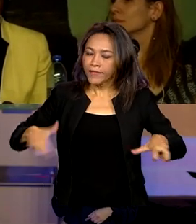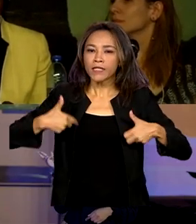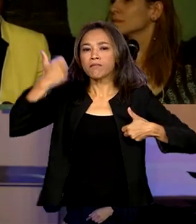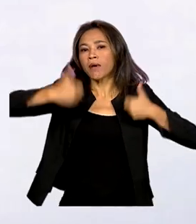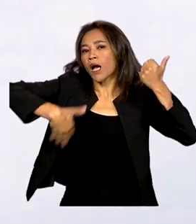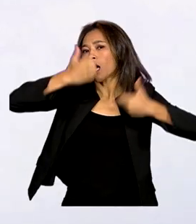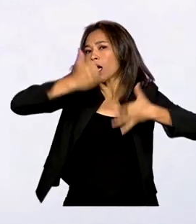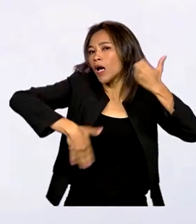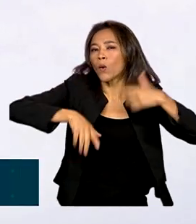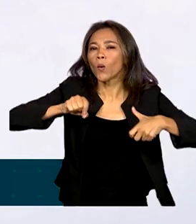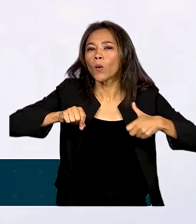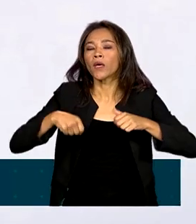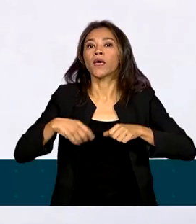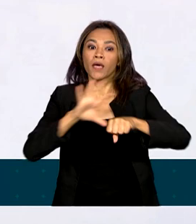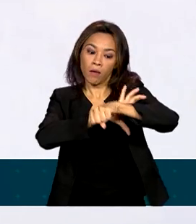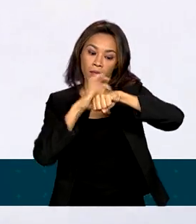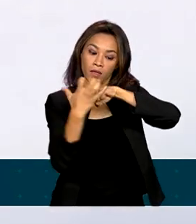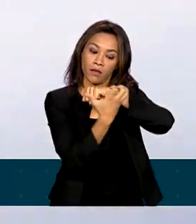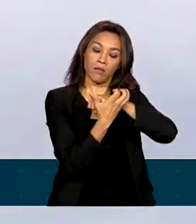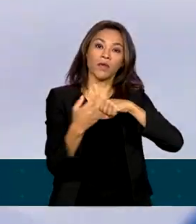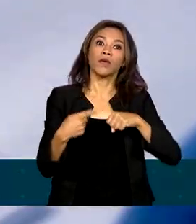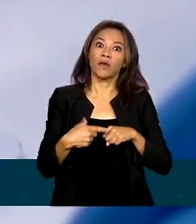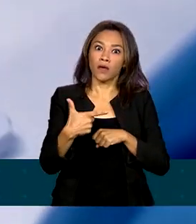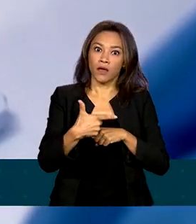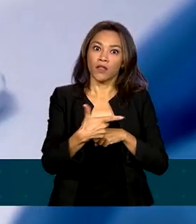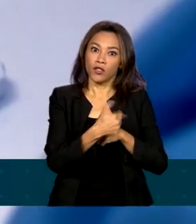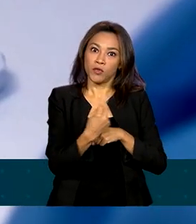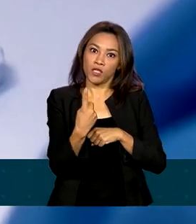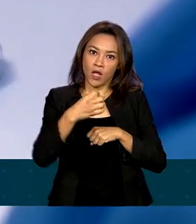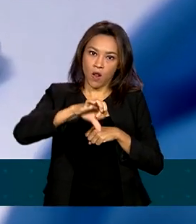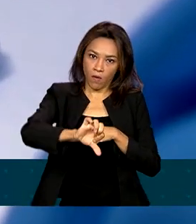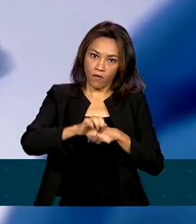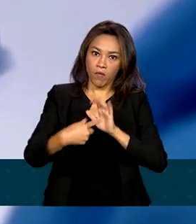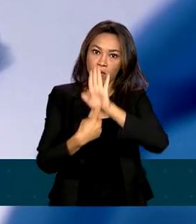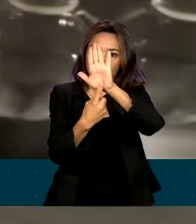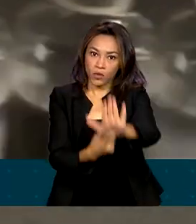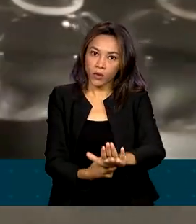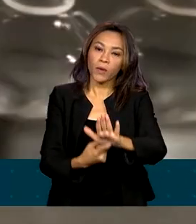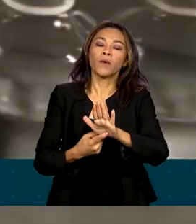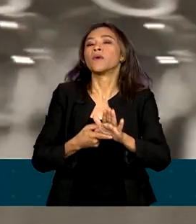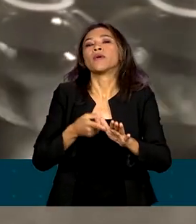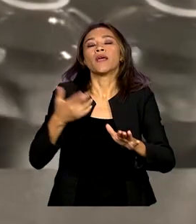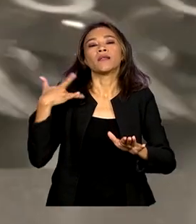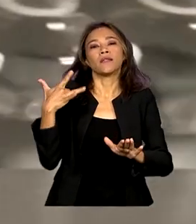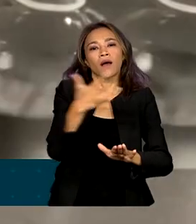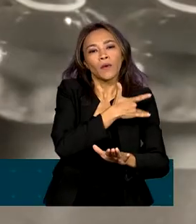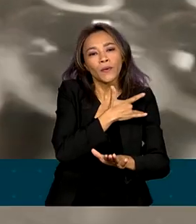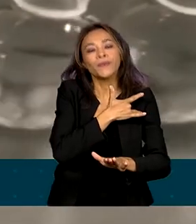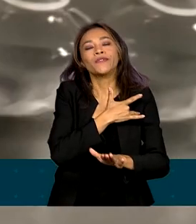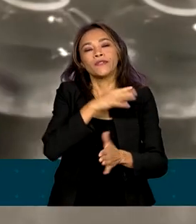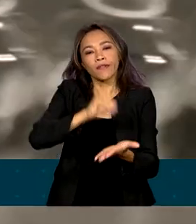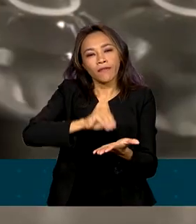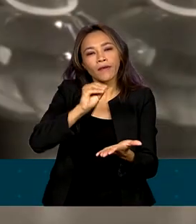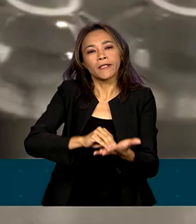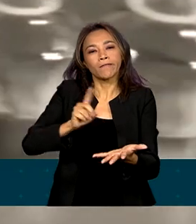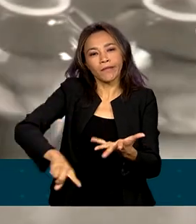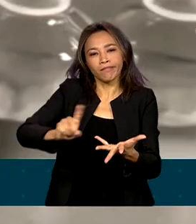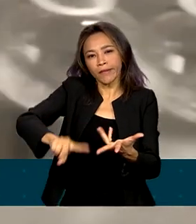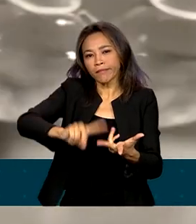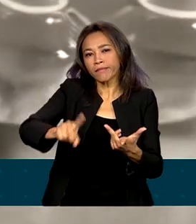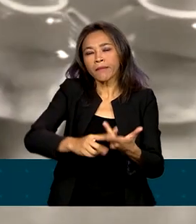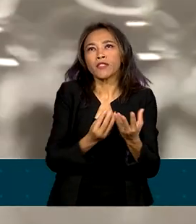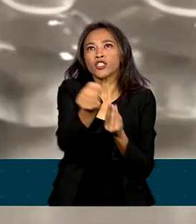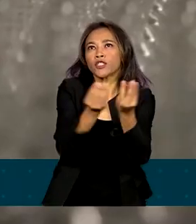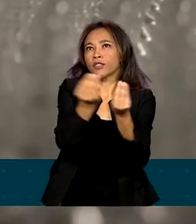-19 mostrou como os serviços de saúde nos países em desenvolvimento sofrem pela má distribuição de equipamentos,